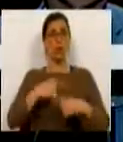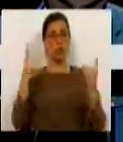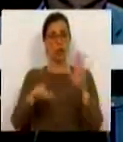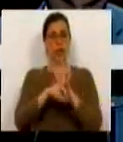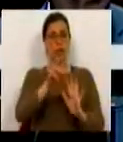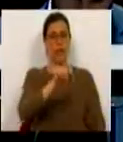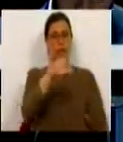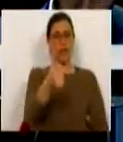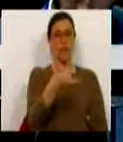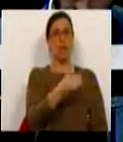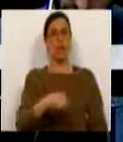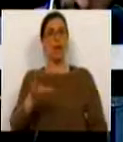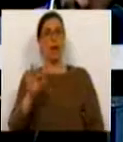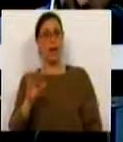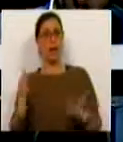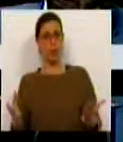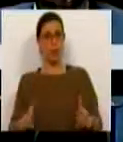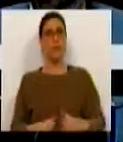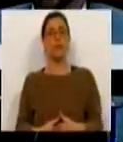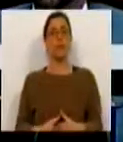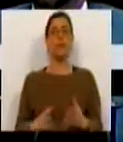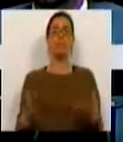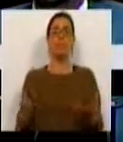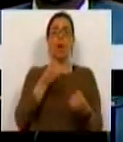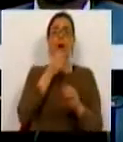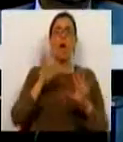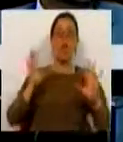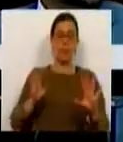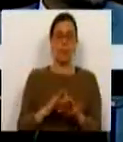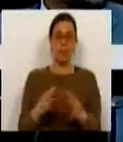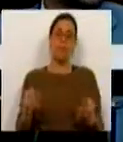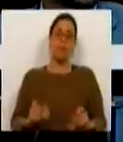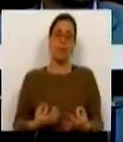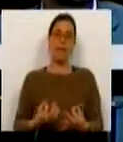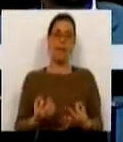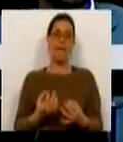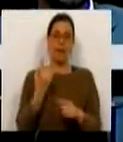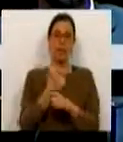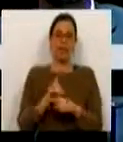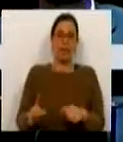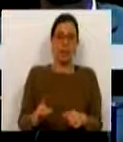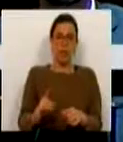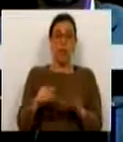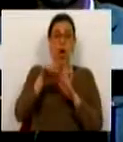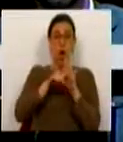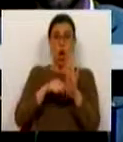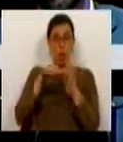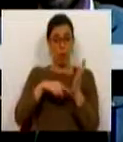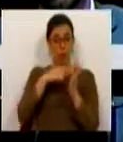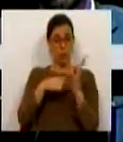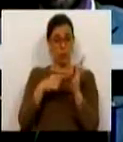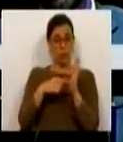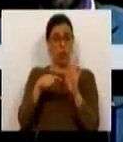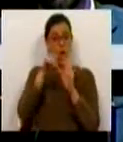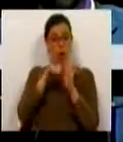Lei 35 de 2014. 4. Ora bem, pese embora tenham sido excepcionadas da norma revogatória,